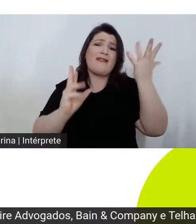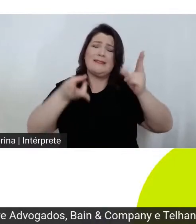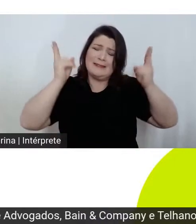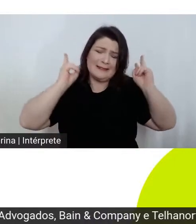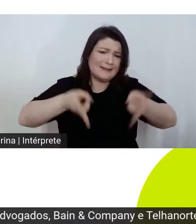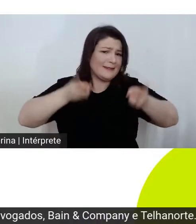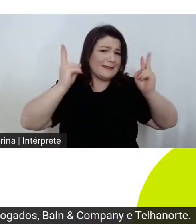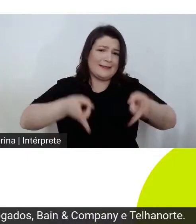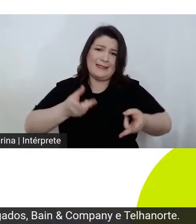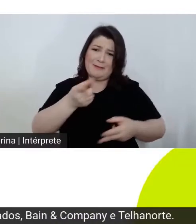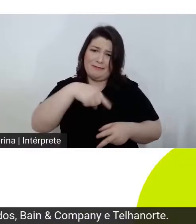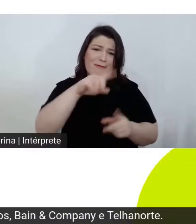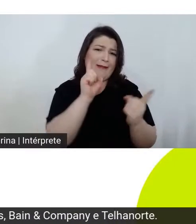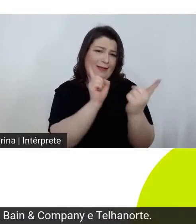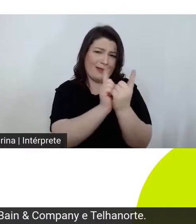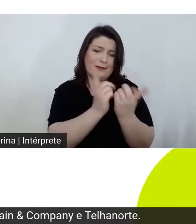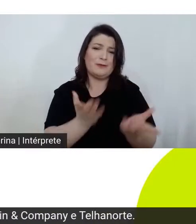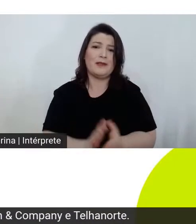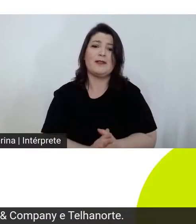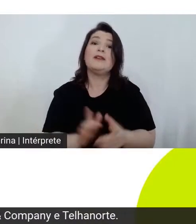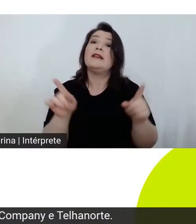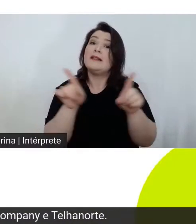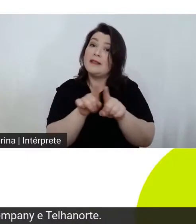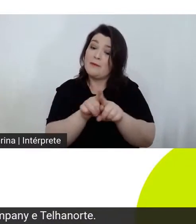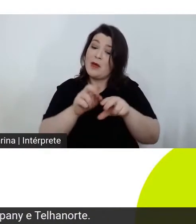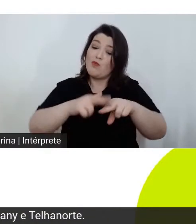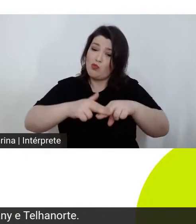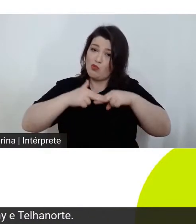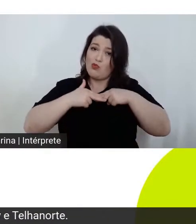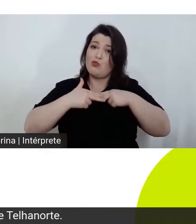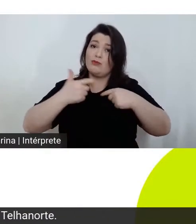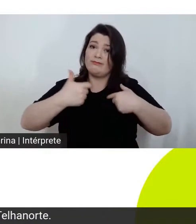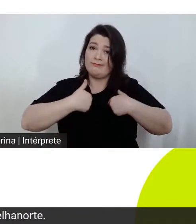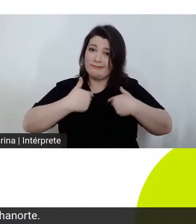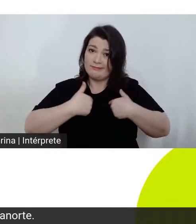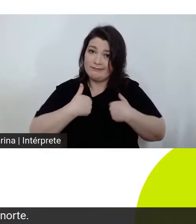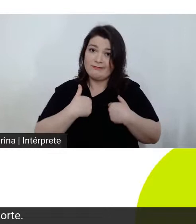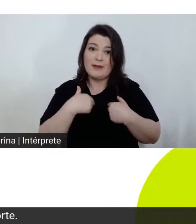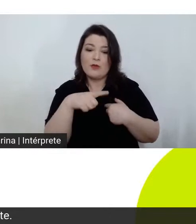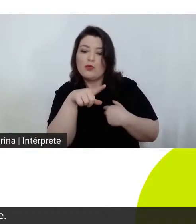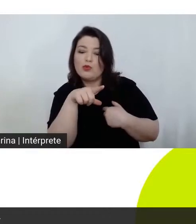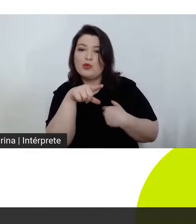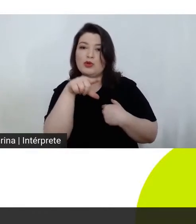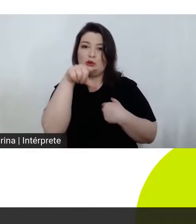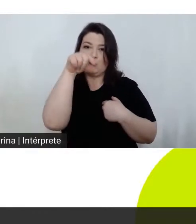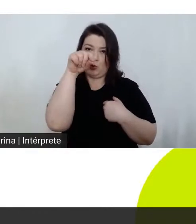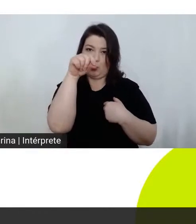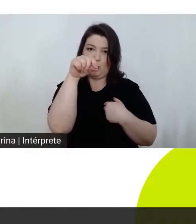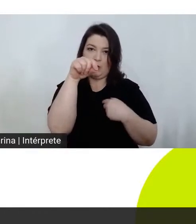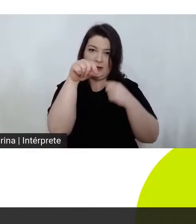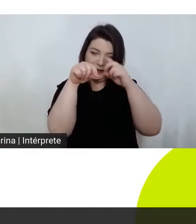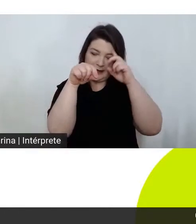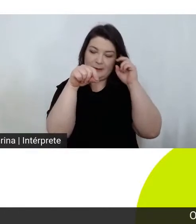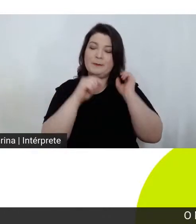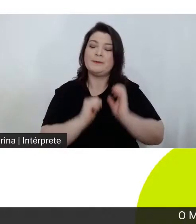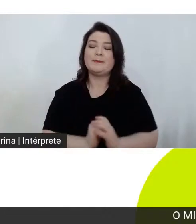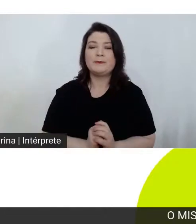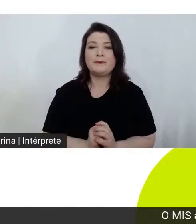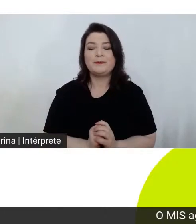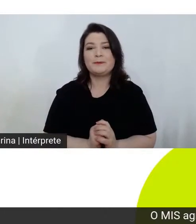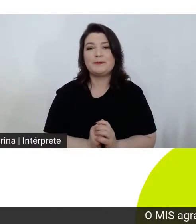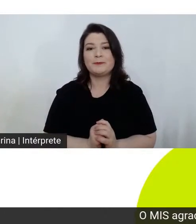Então, também foi um dos motivos que me levou a fazer essa escolha.